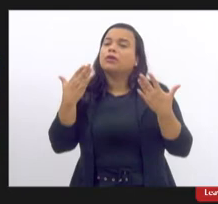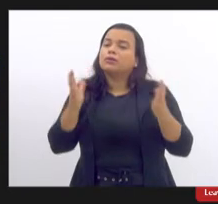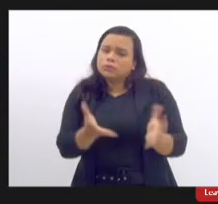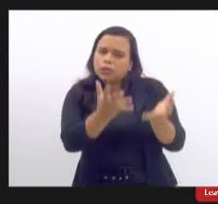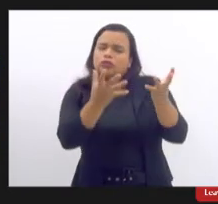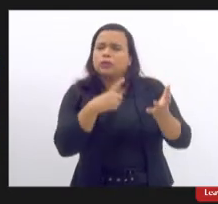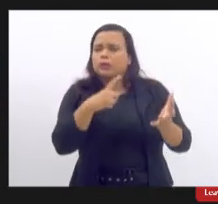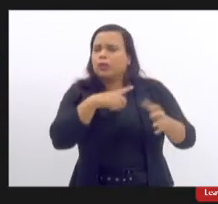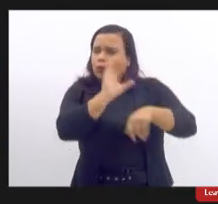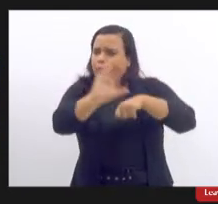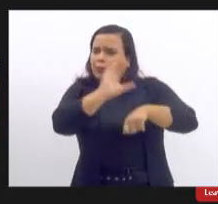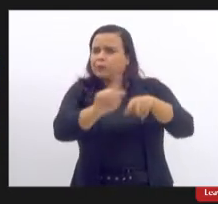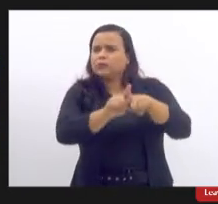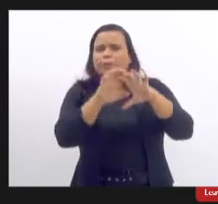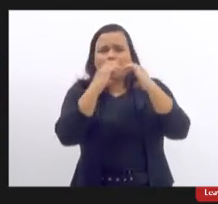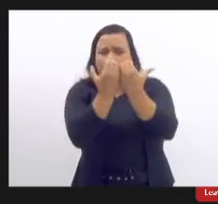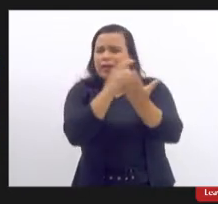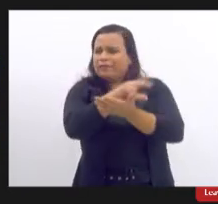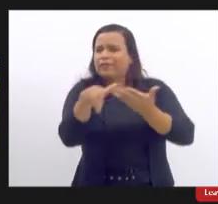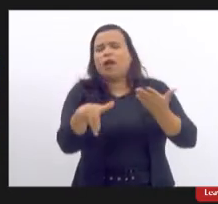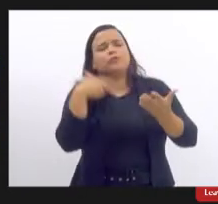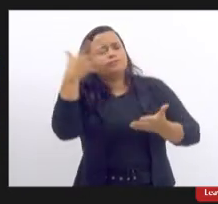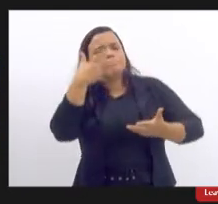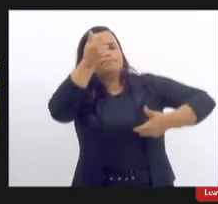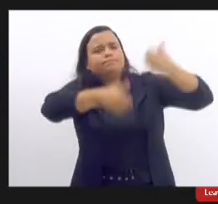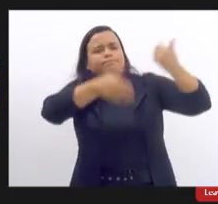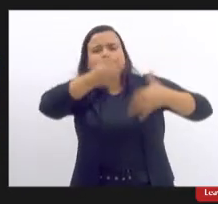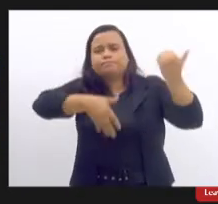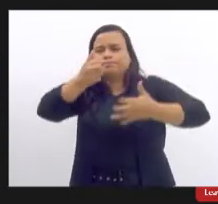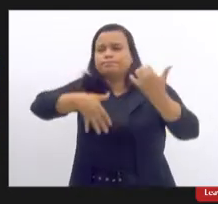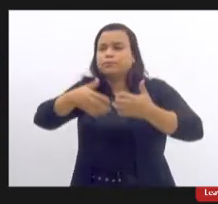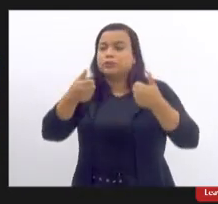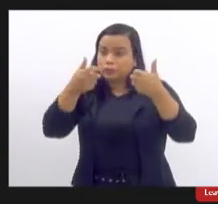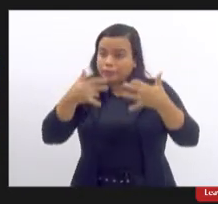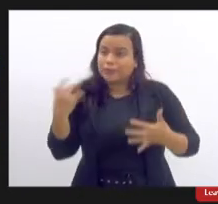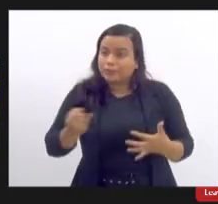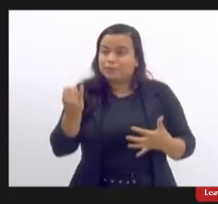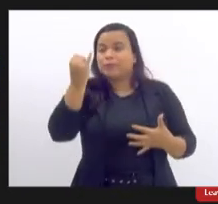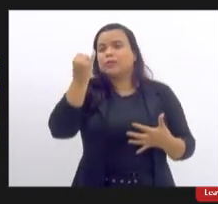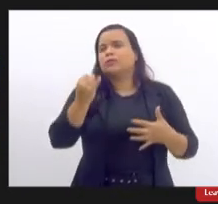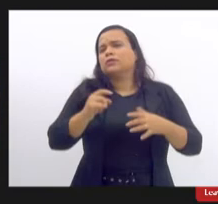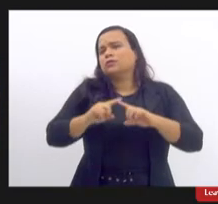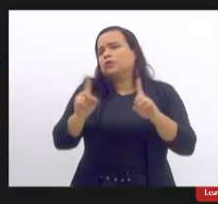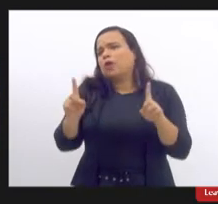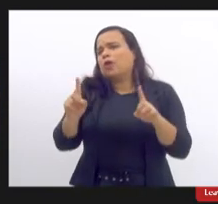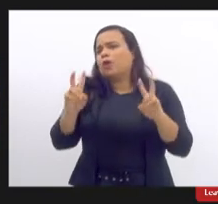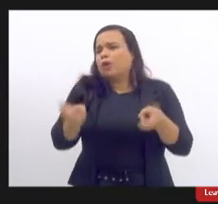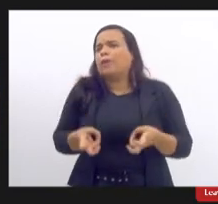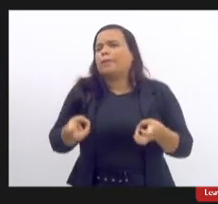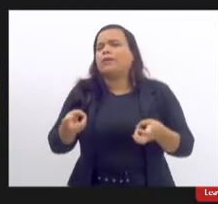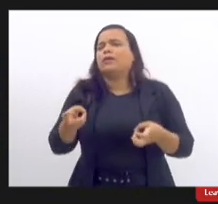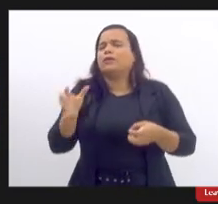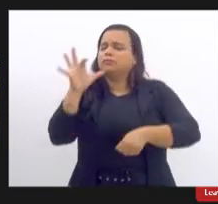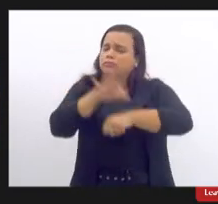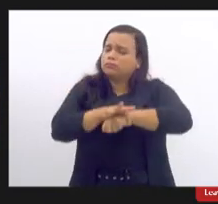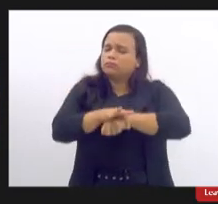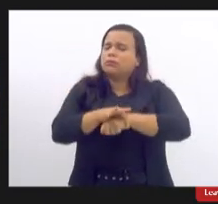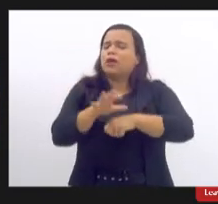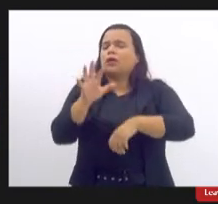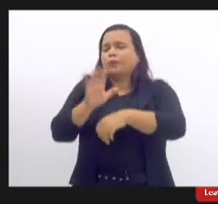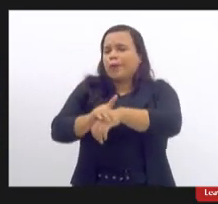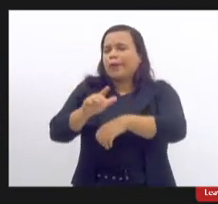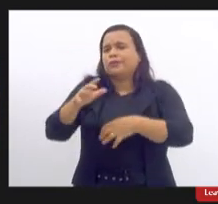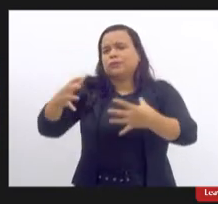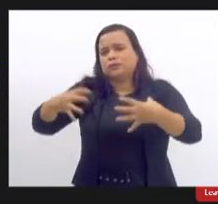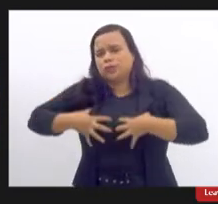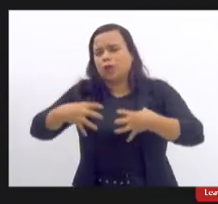cursos né nos congressos e palestras abordando o assento da síndrome ásia da doença do silicone do esplante